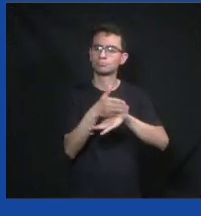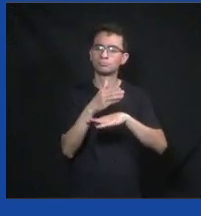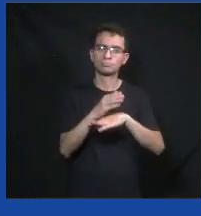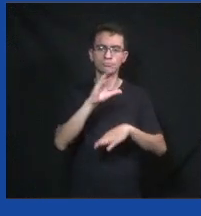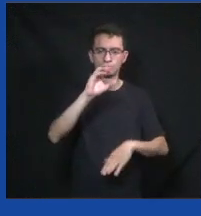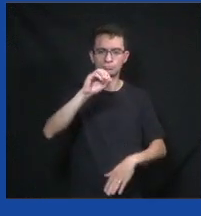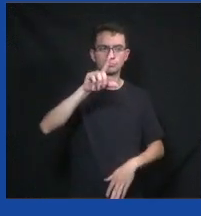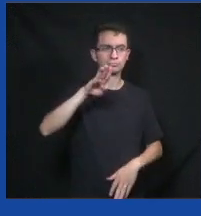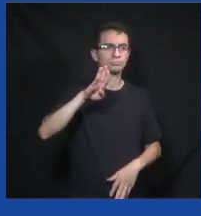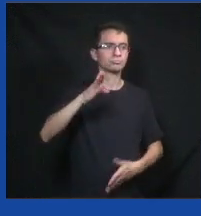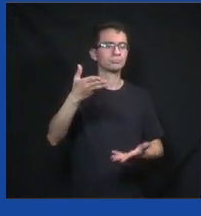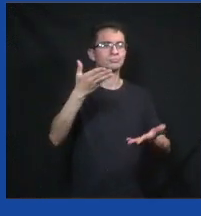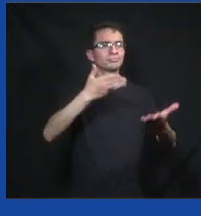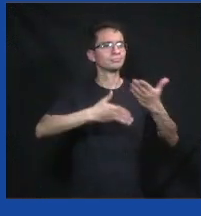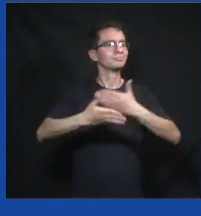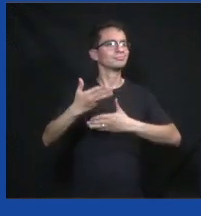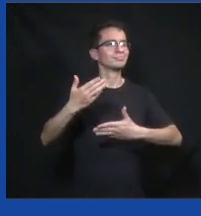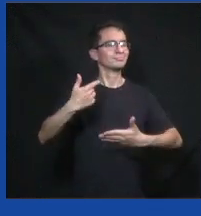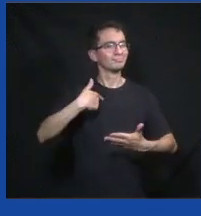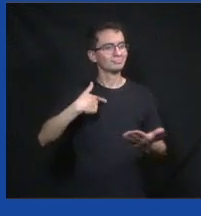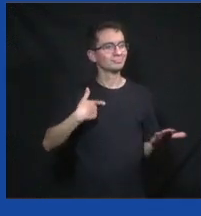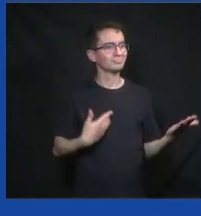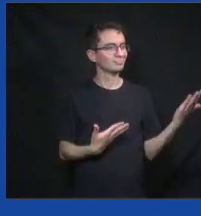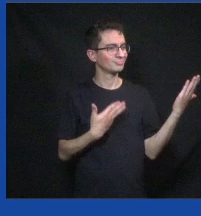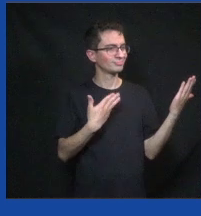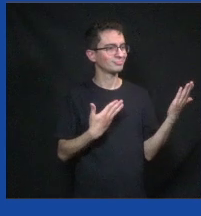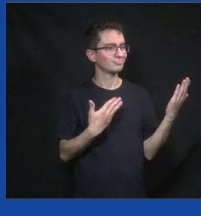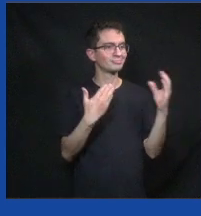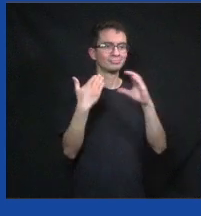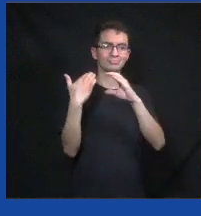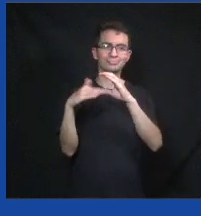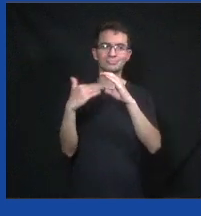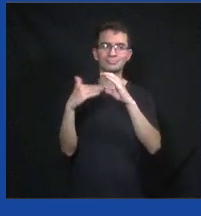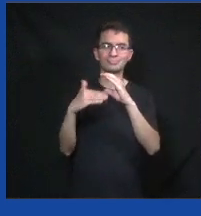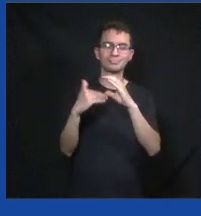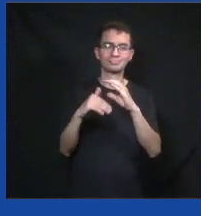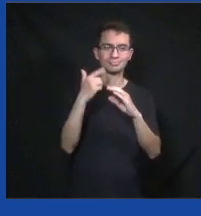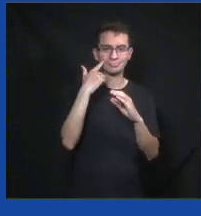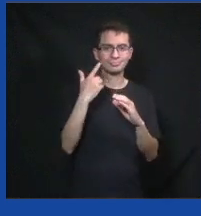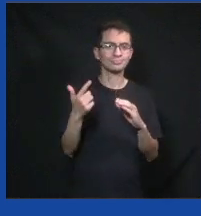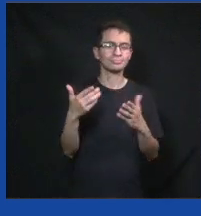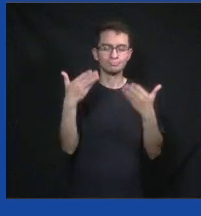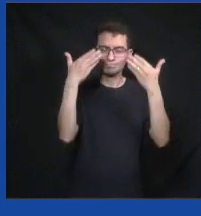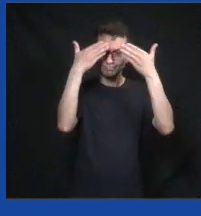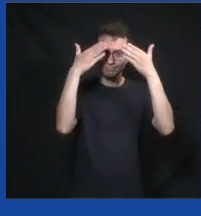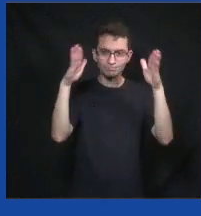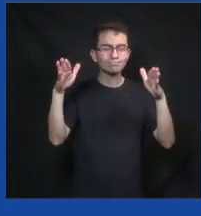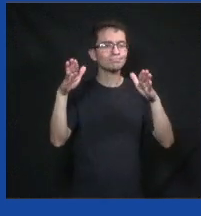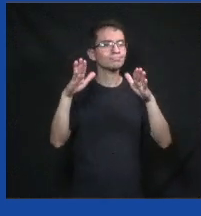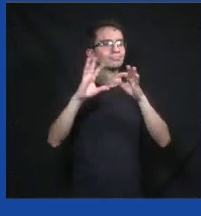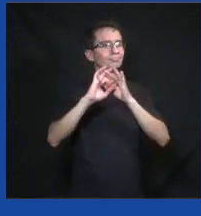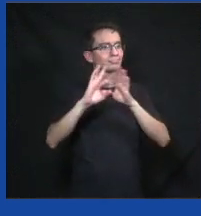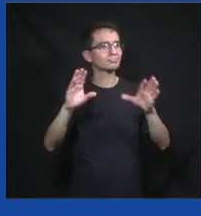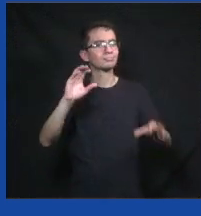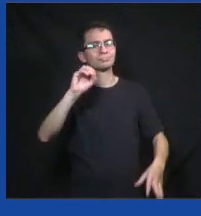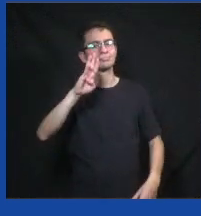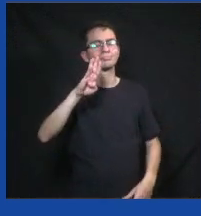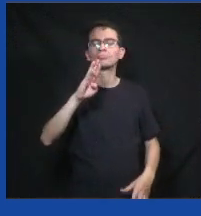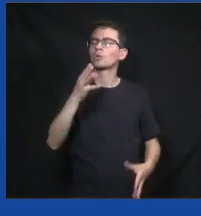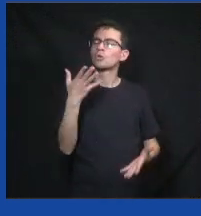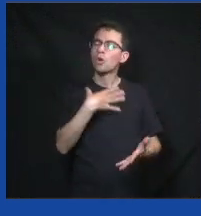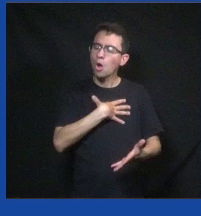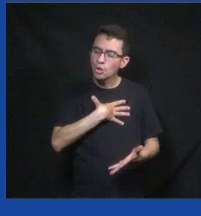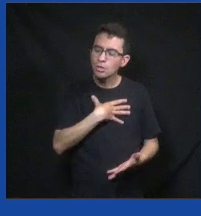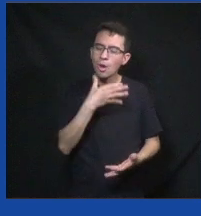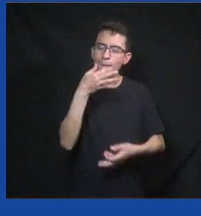Collab, esse é meu e-mail, está aqui, gustavo.collab.re. Eu sou muito aberto, o Collab é muito aberto, a gente gosta de debater com